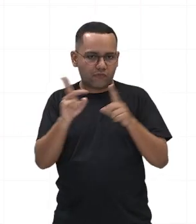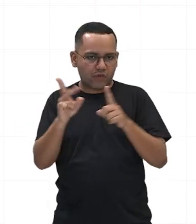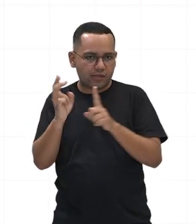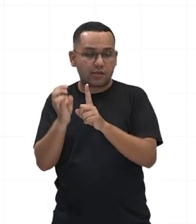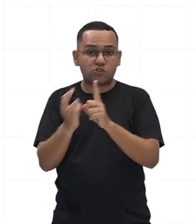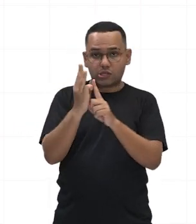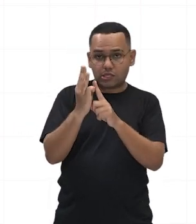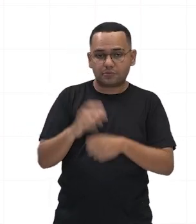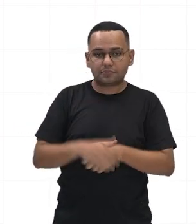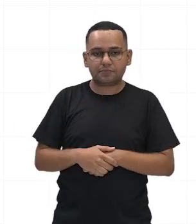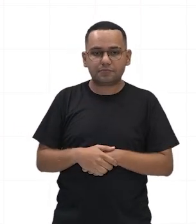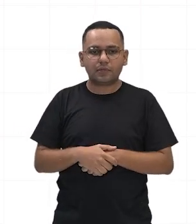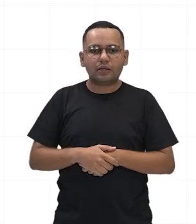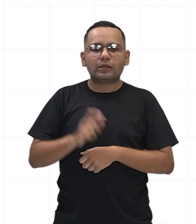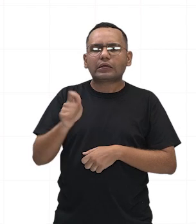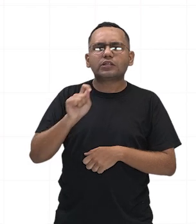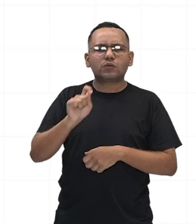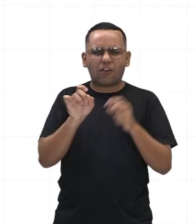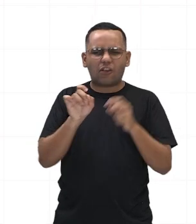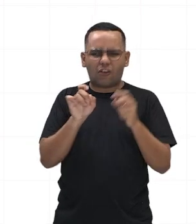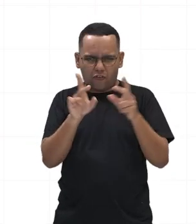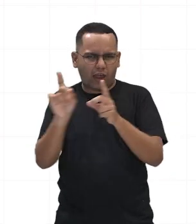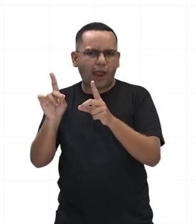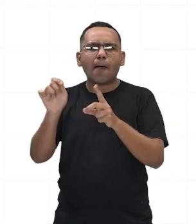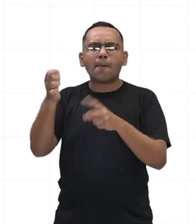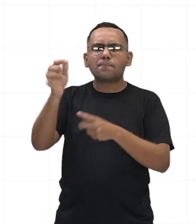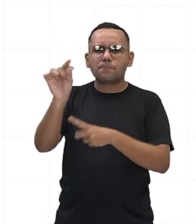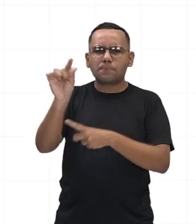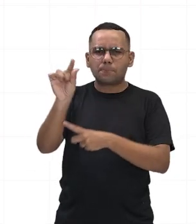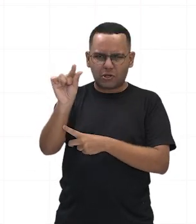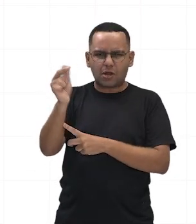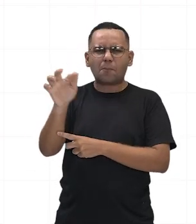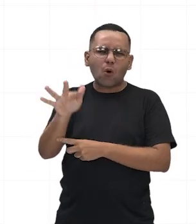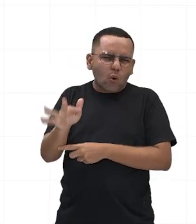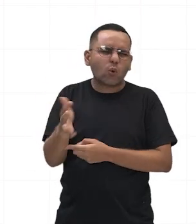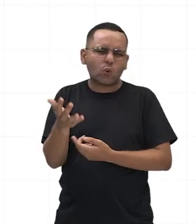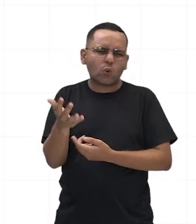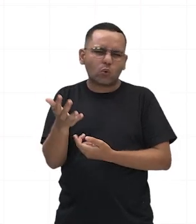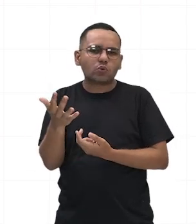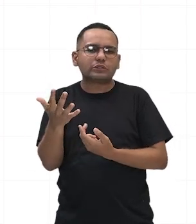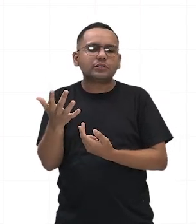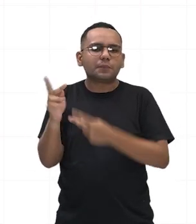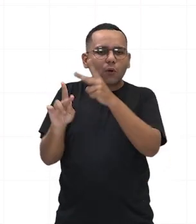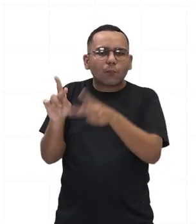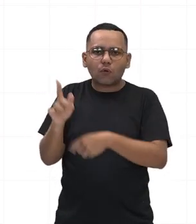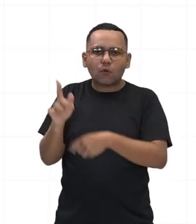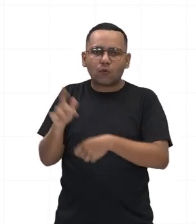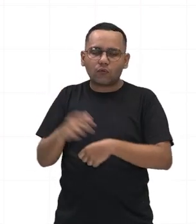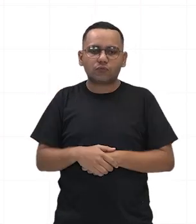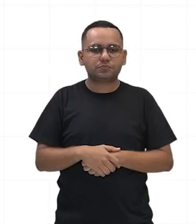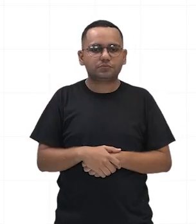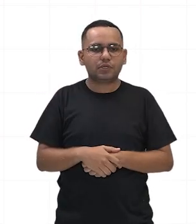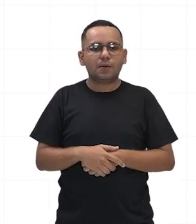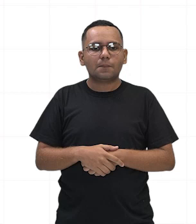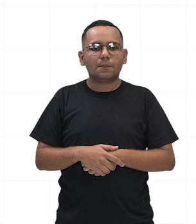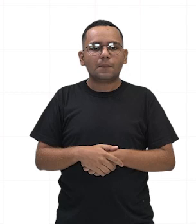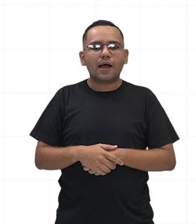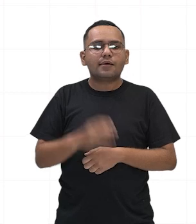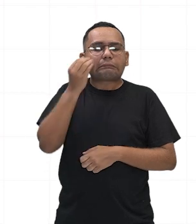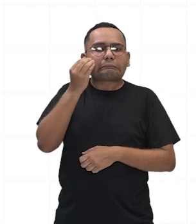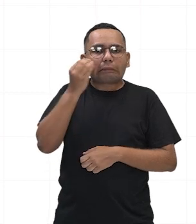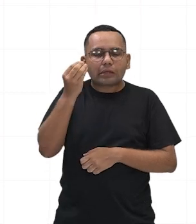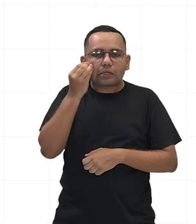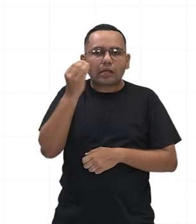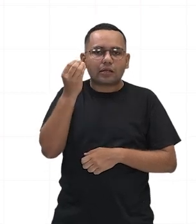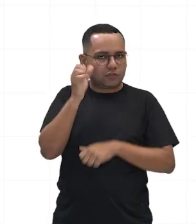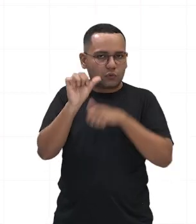baixos à população pobre de Roma. Numa tentativa de garantir maior apoio à reforma agrária, Caio Craco